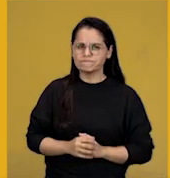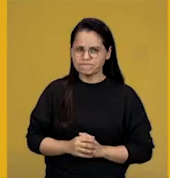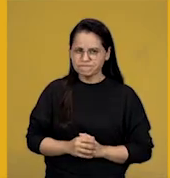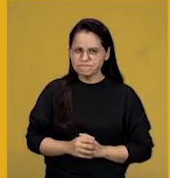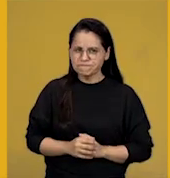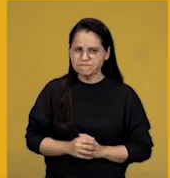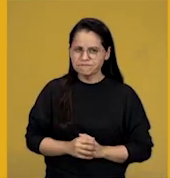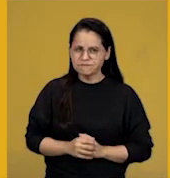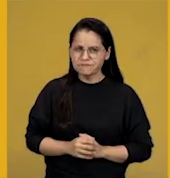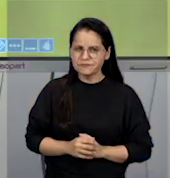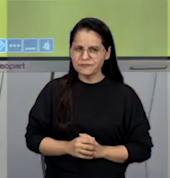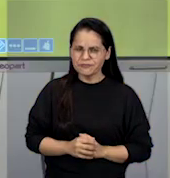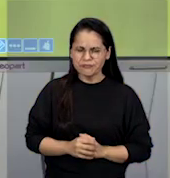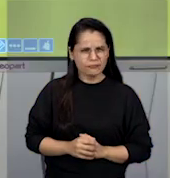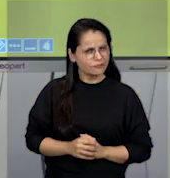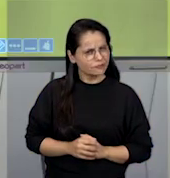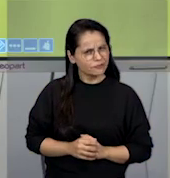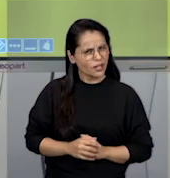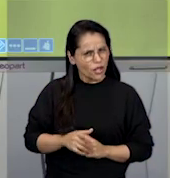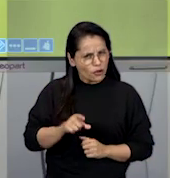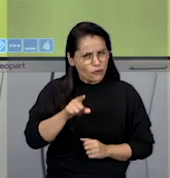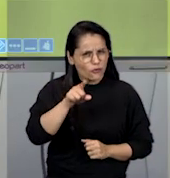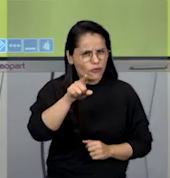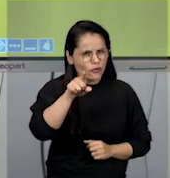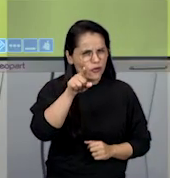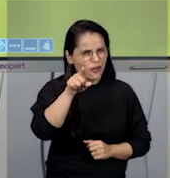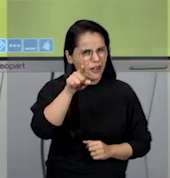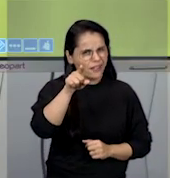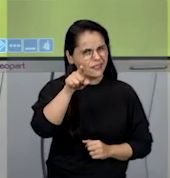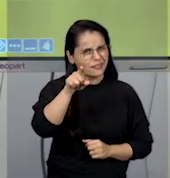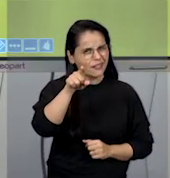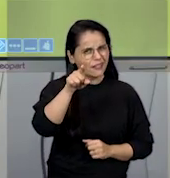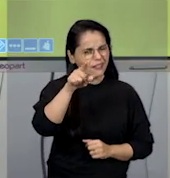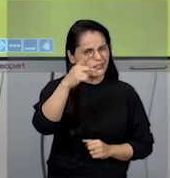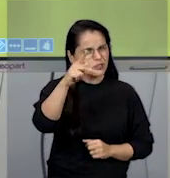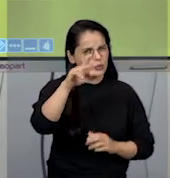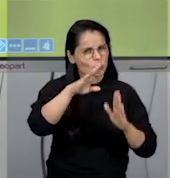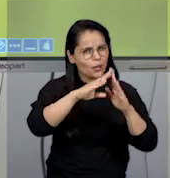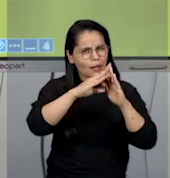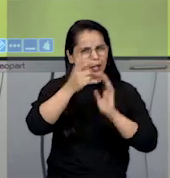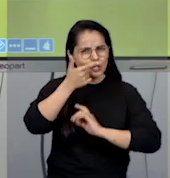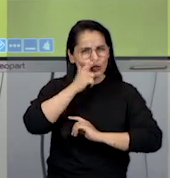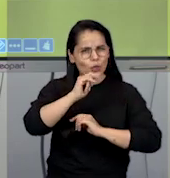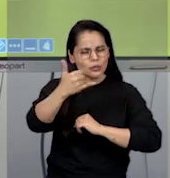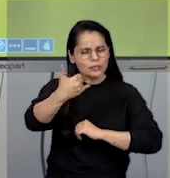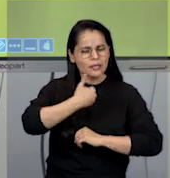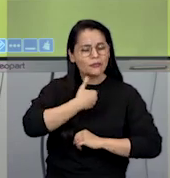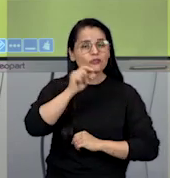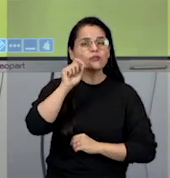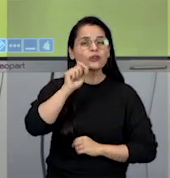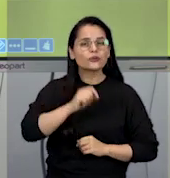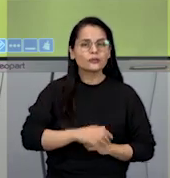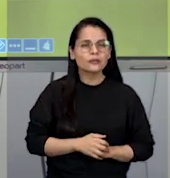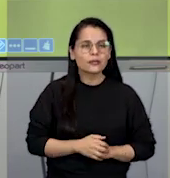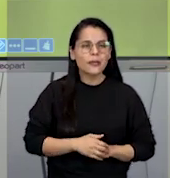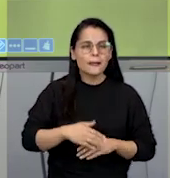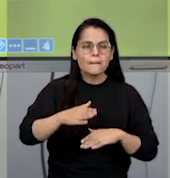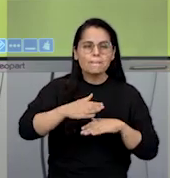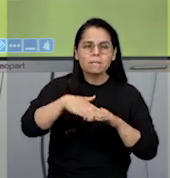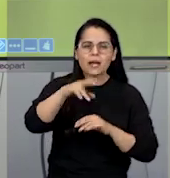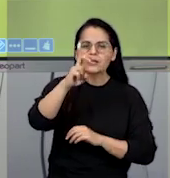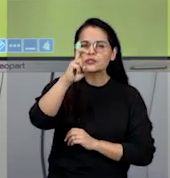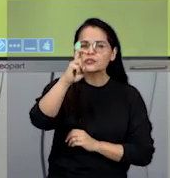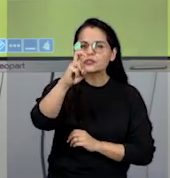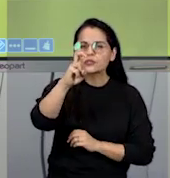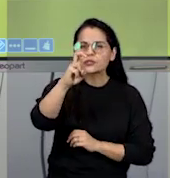Agora, será que você, aí, na sua casa, você consegue dizer mais do que cinco